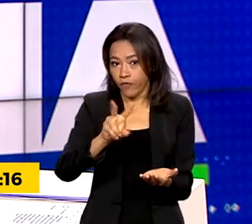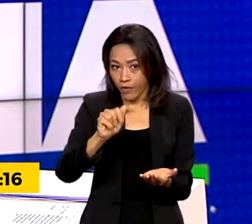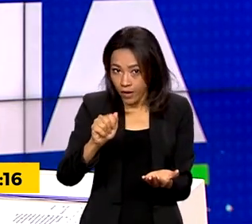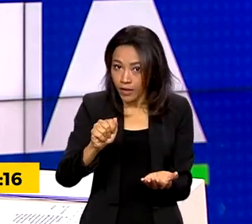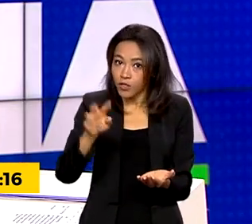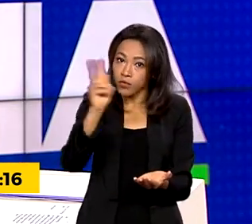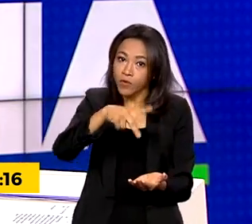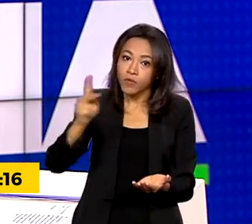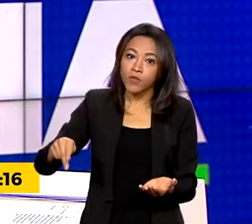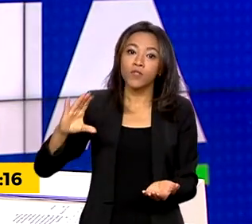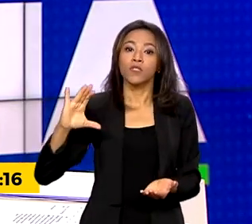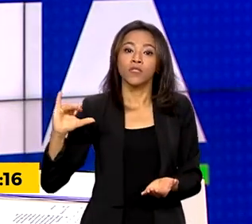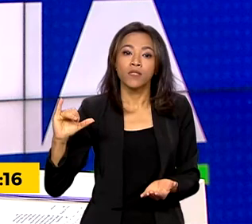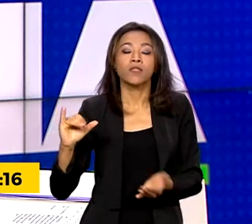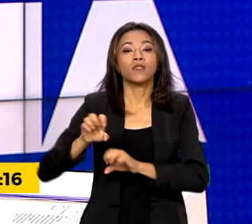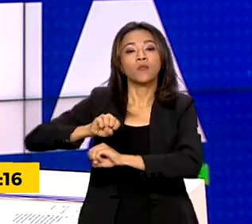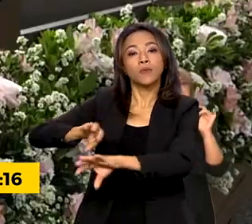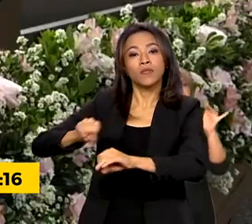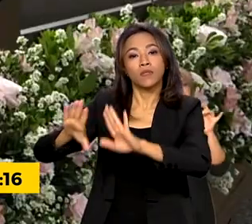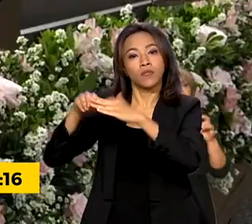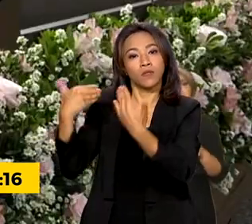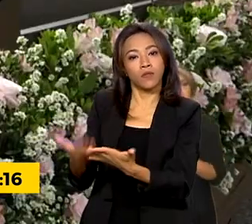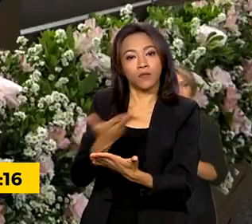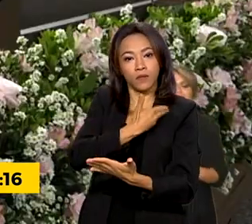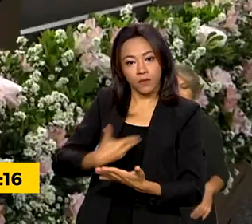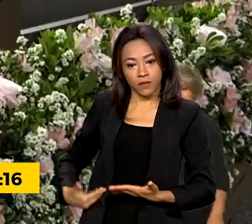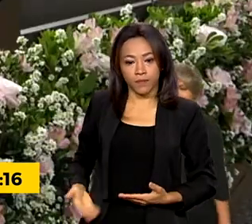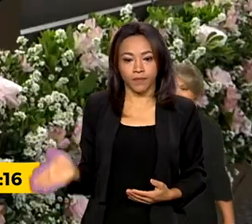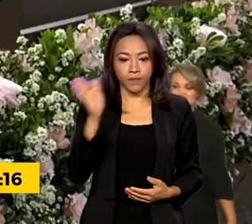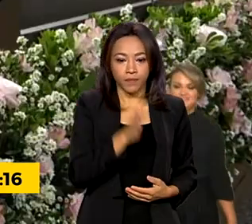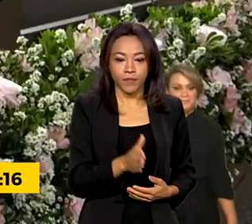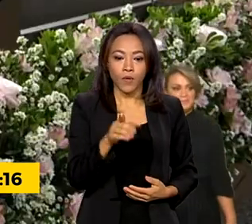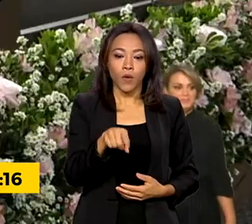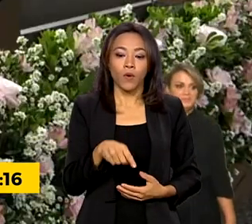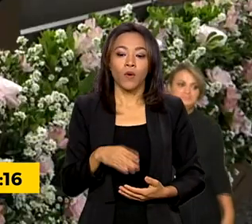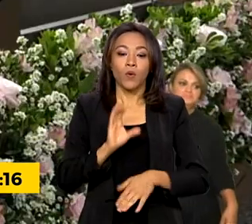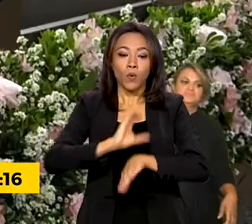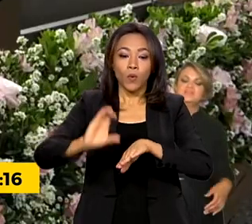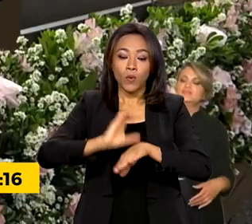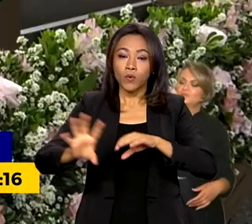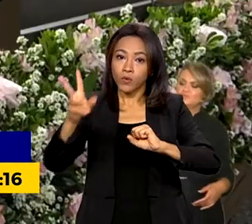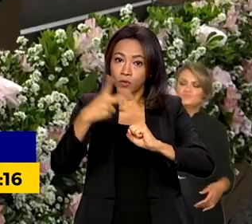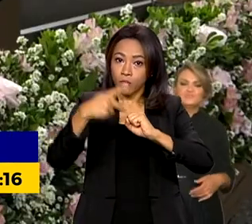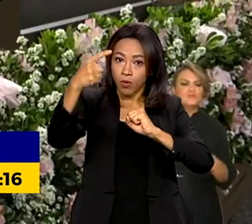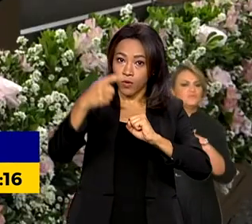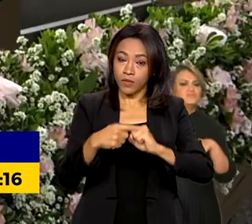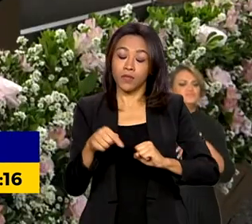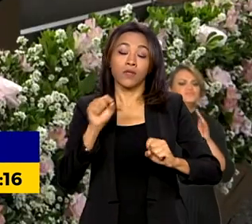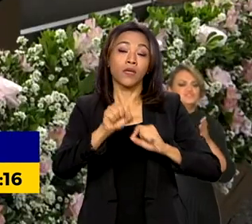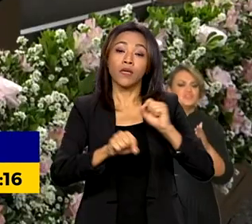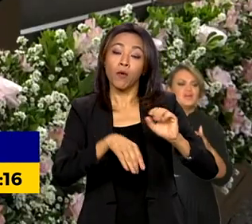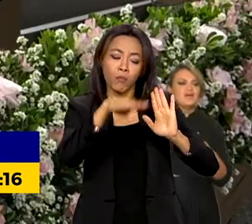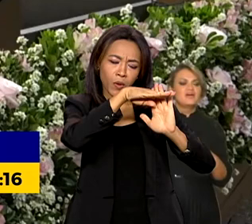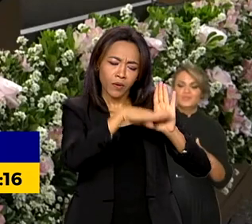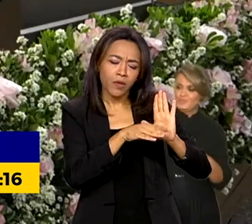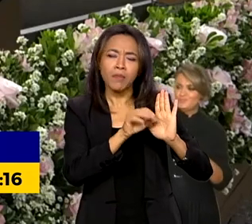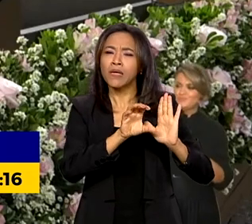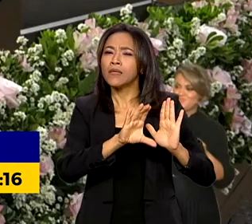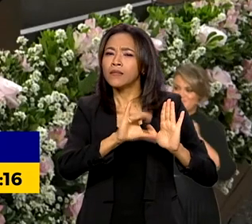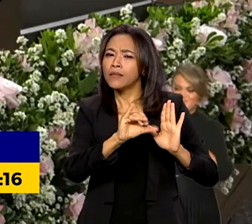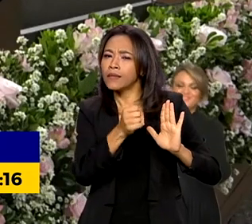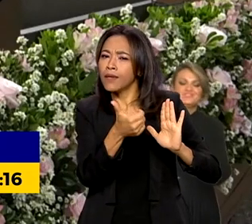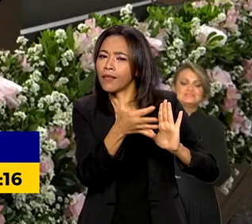da rede pública de ensino. O curso de especialização à distância Ciência E10, que começou como um projeto